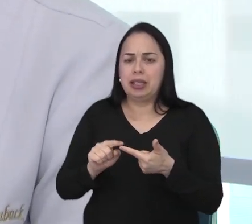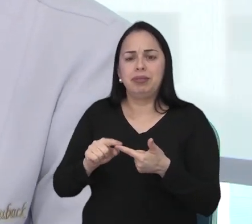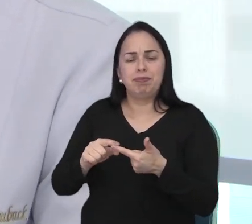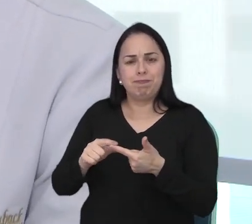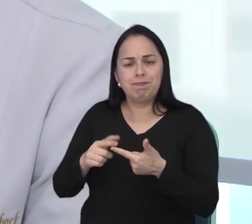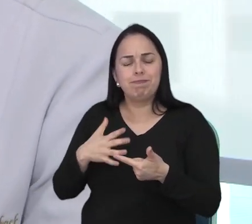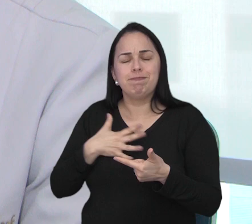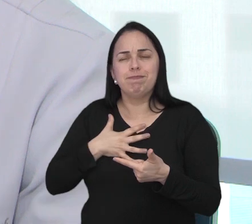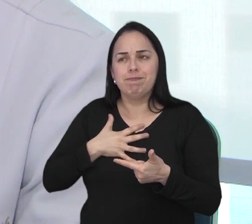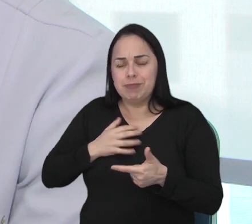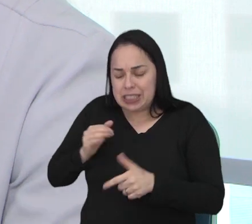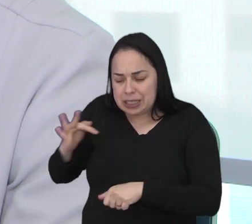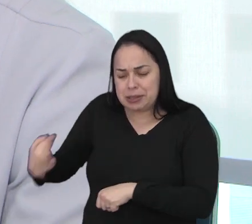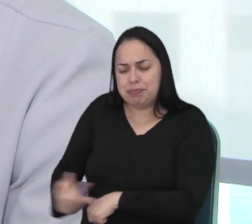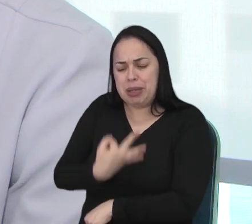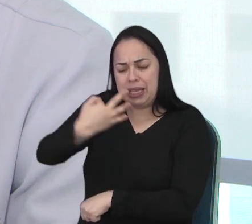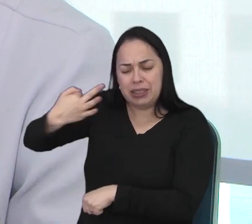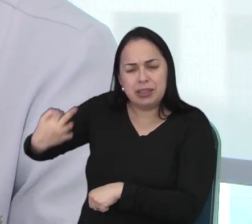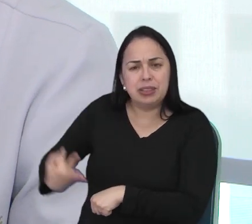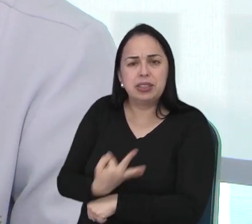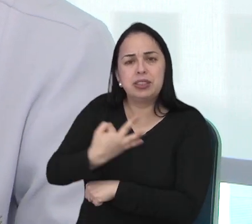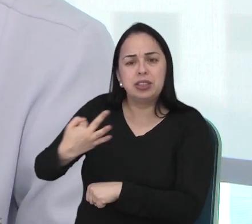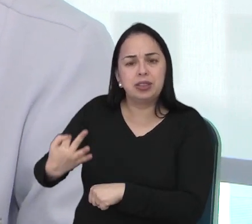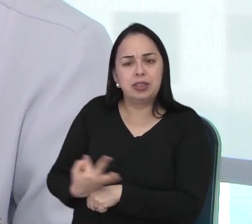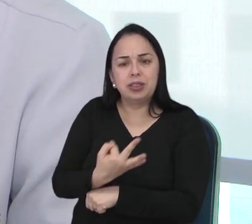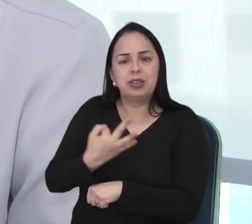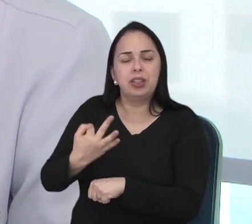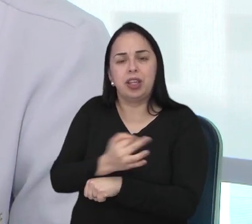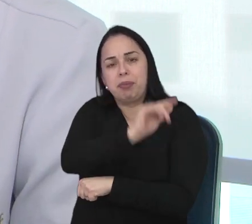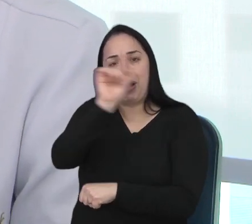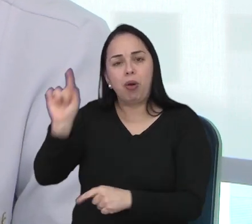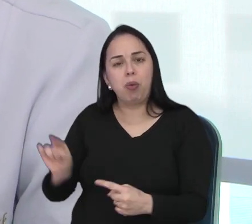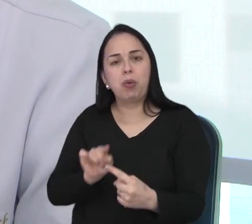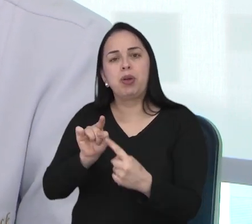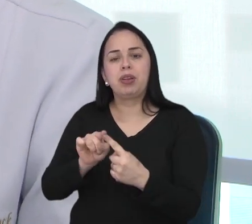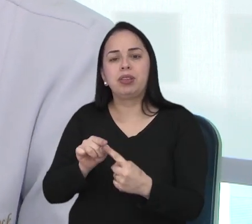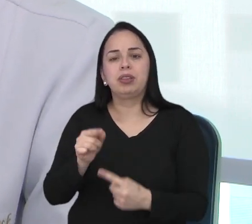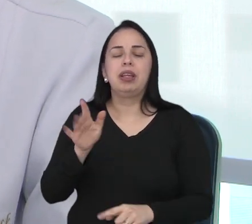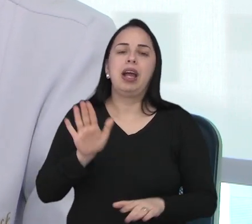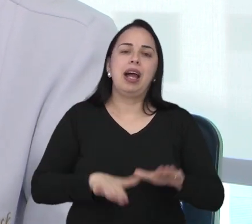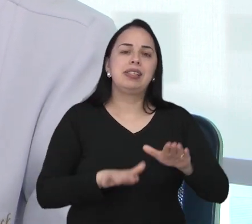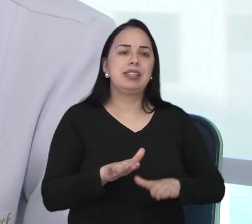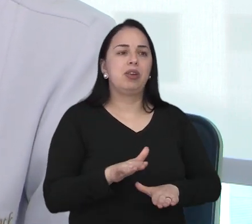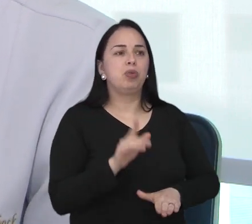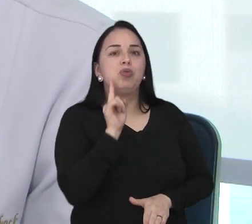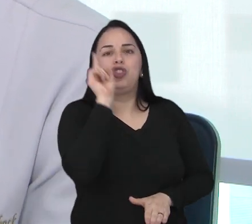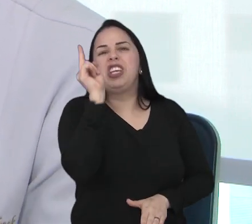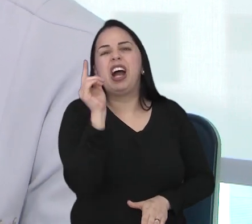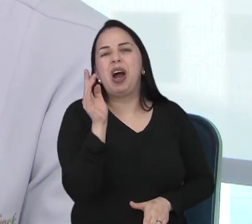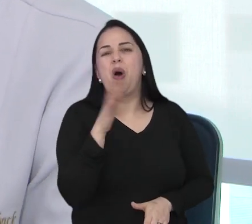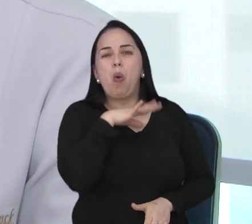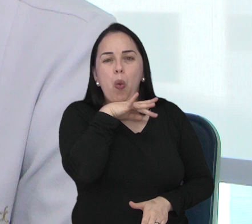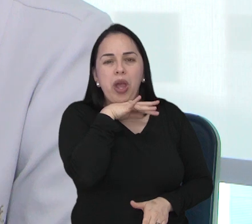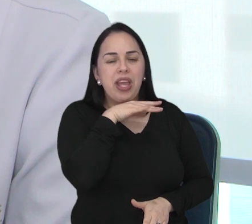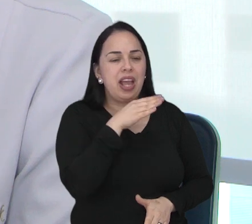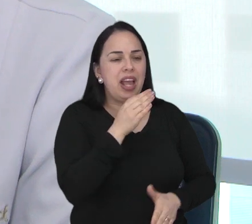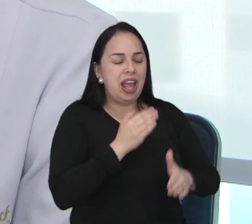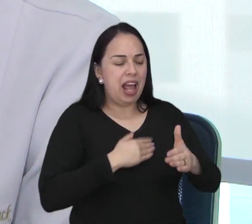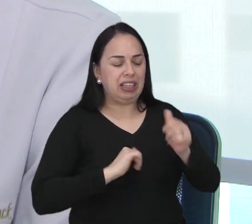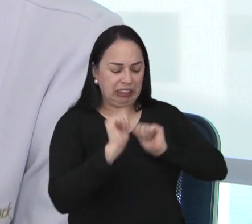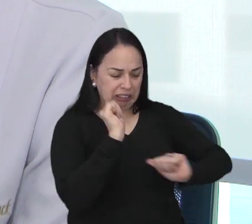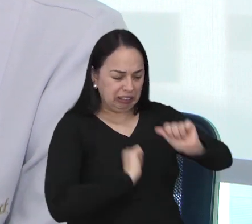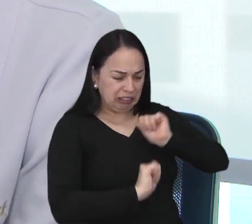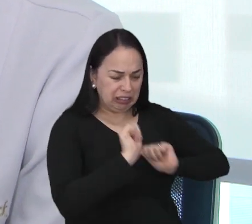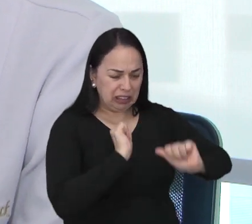mas ela precisa buscar uma motivação muito forte e persistente que auxilie nesse objetivo. Então, no dia mau que ela está mais